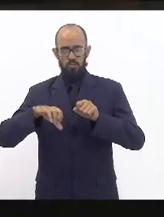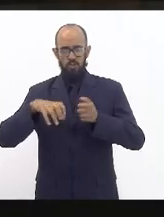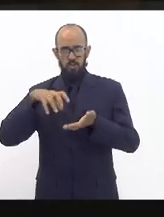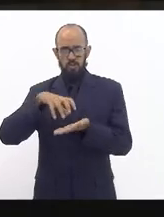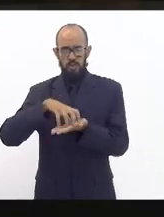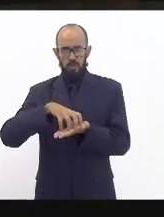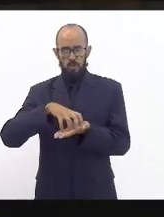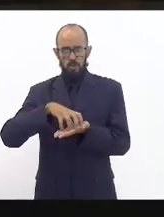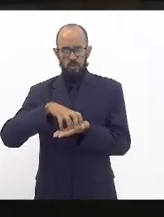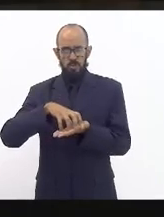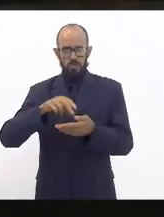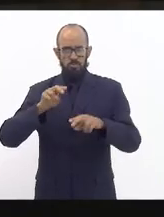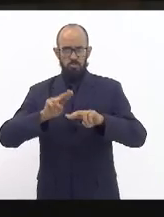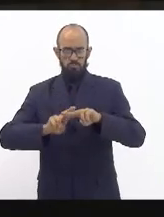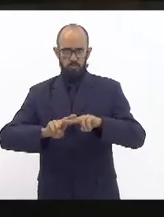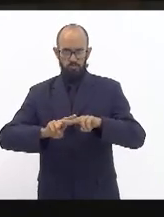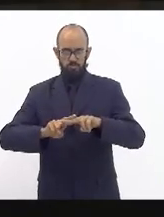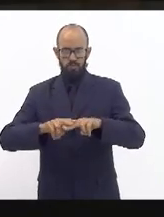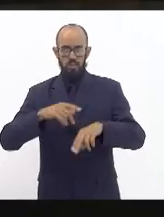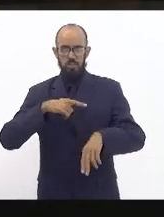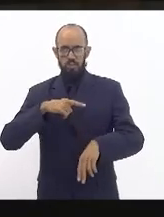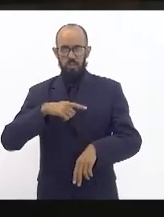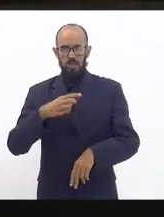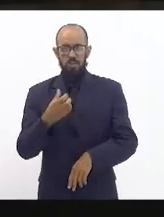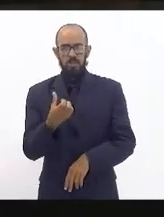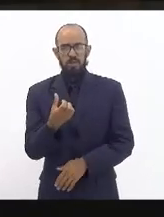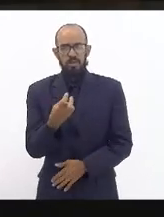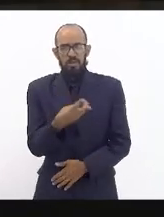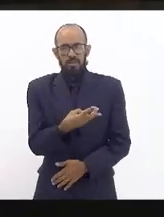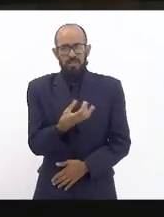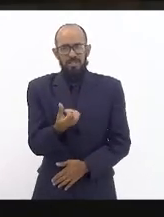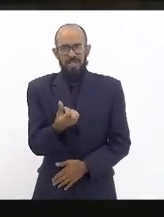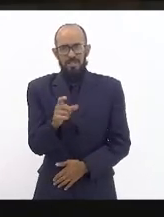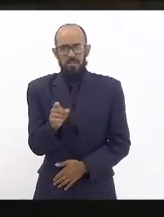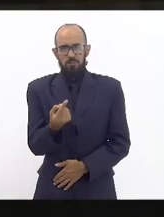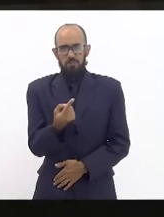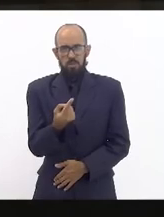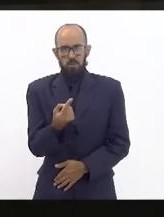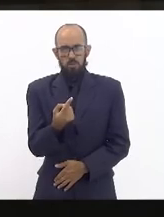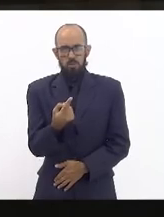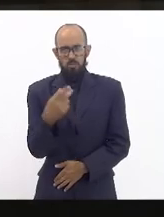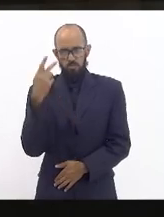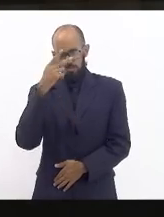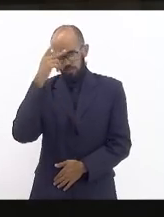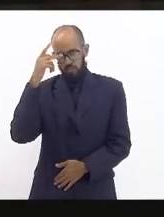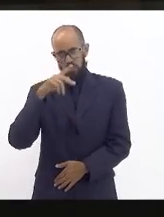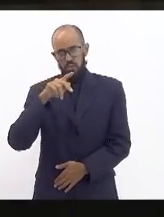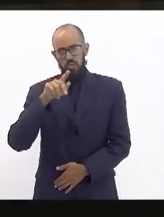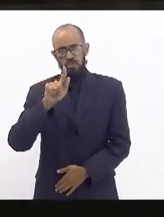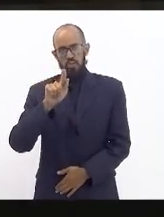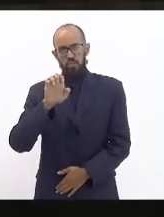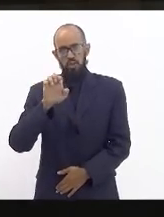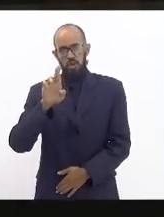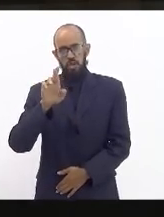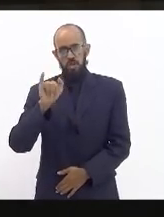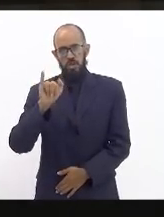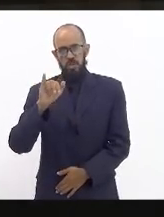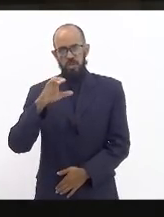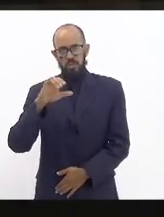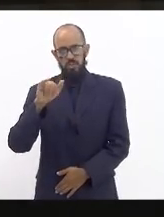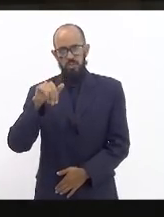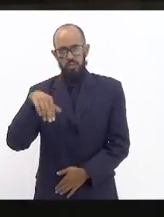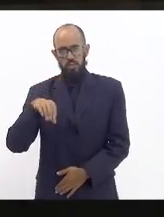nós temos 36 mil presos lá no complexo de Gereicinó 36 começou com Bangu 1